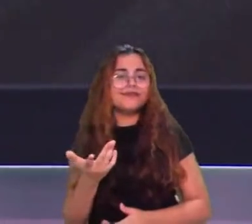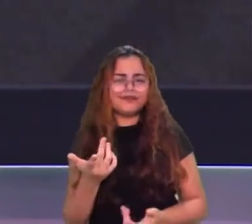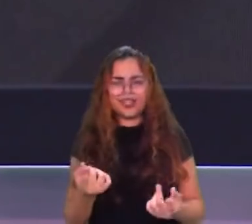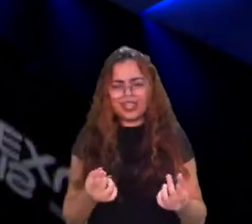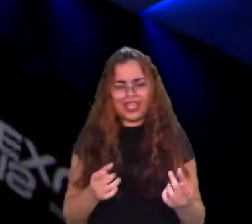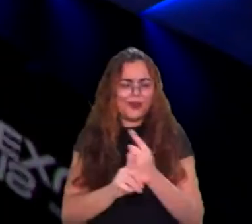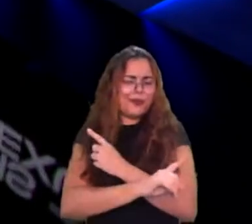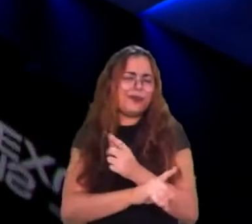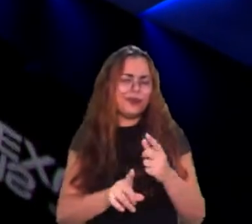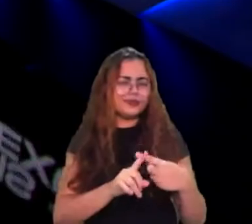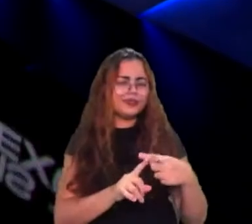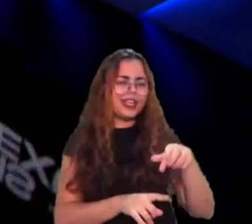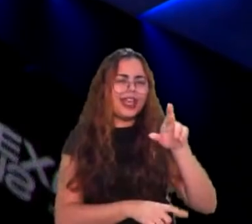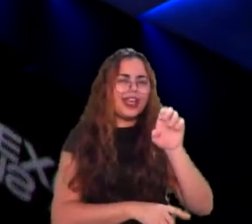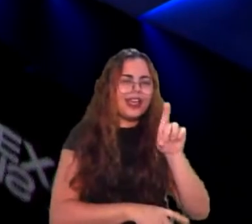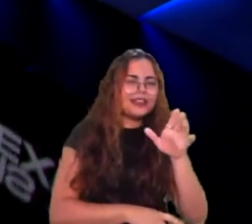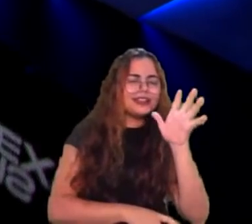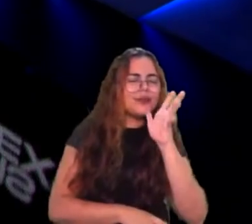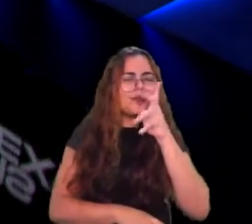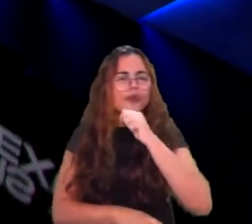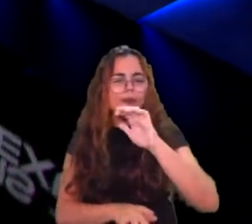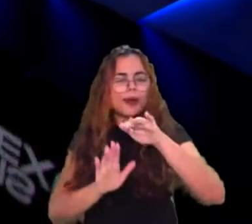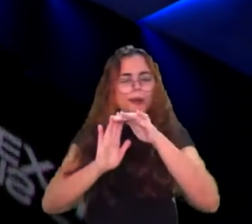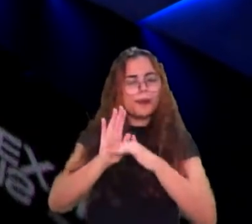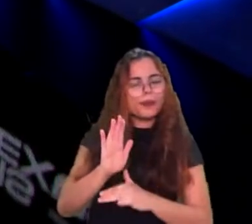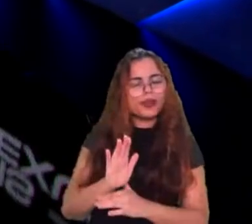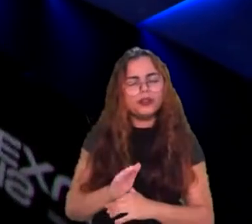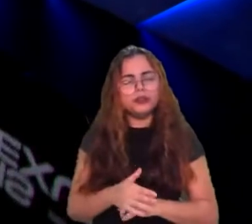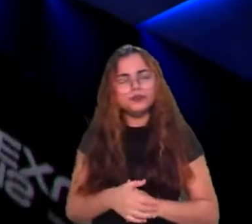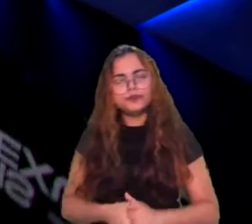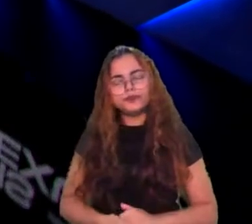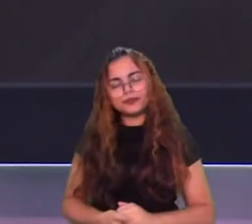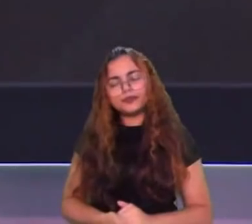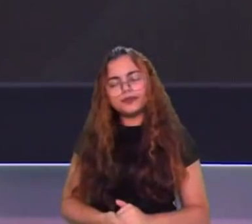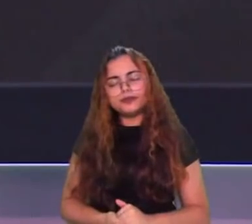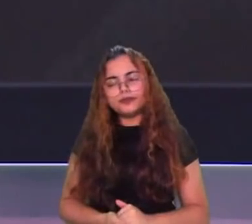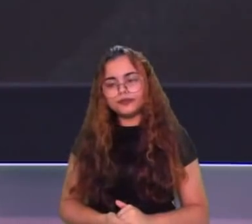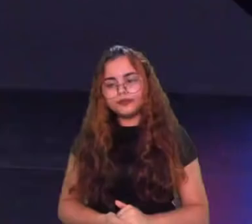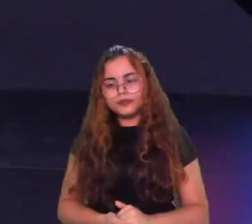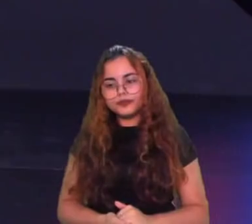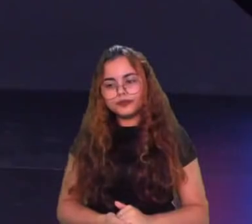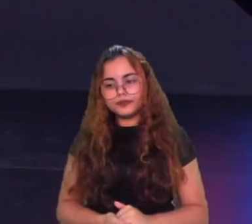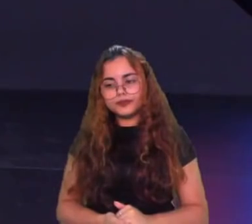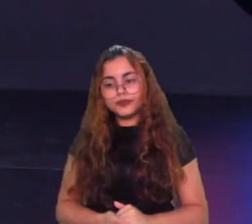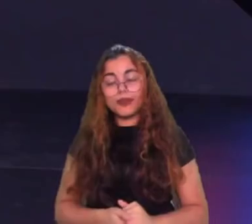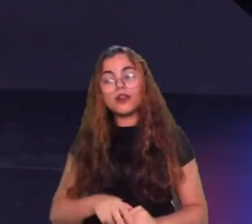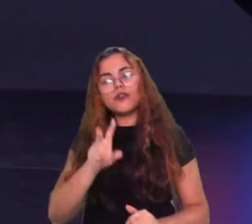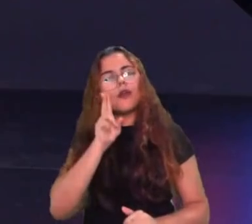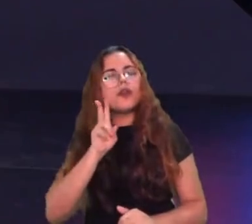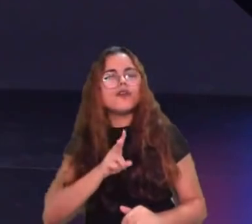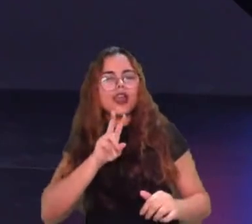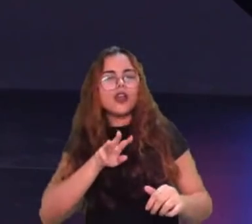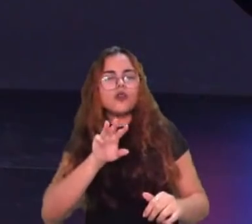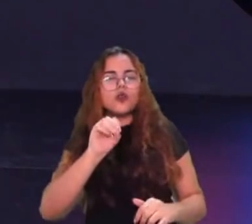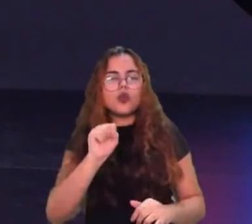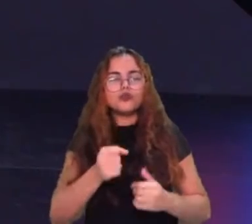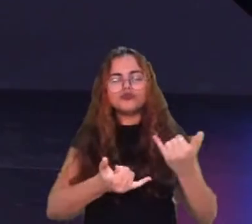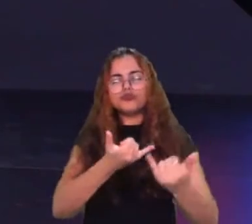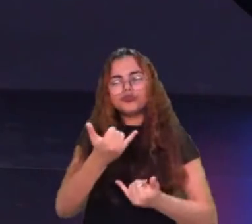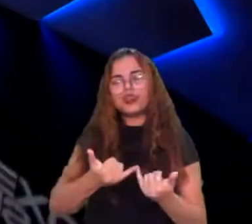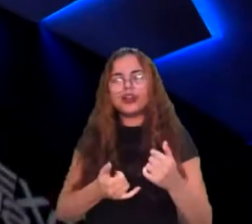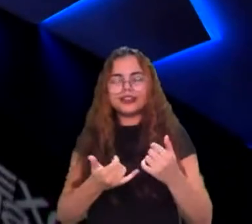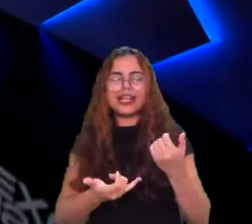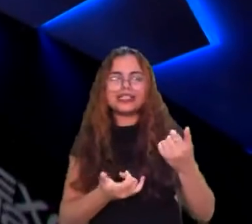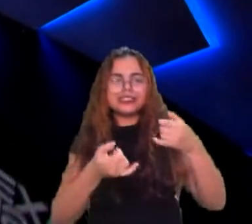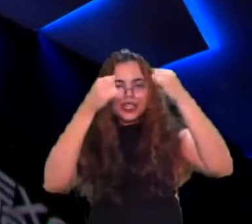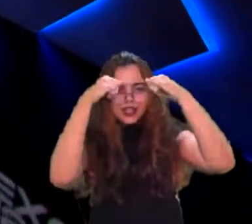eles metiam o louco em todos esses fundamentos e dava certo, às vezes. Então, vamos ver a jogadinha que o Oz fez ali naquela partida de Alistar, que ele mandou muito bem. Foi